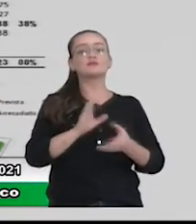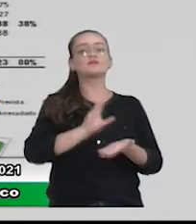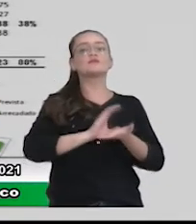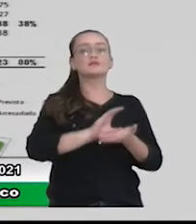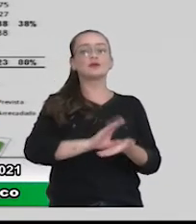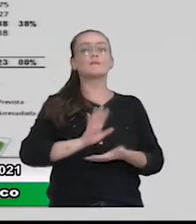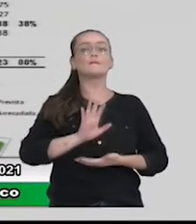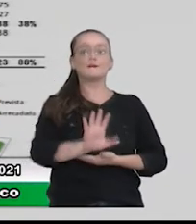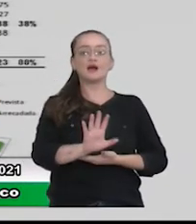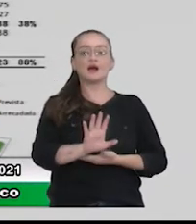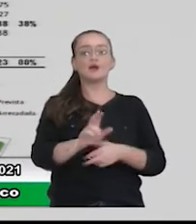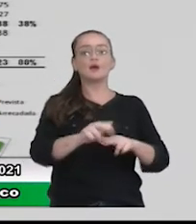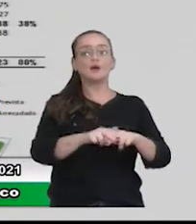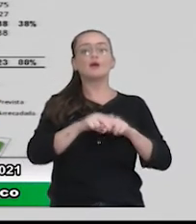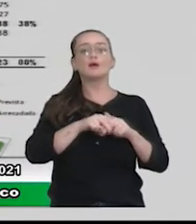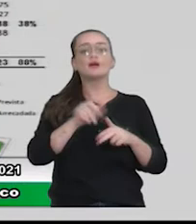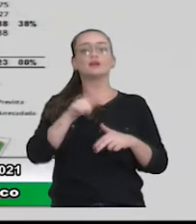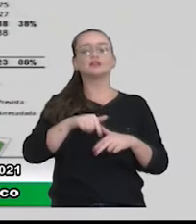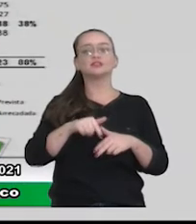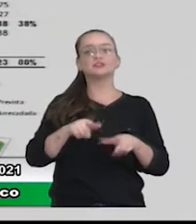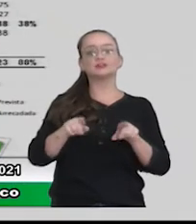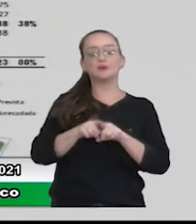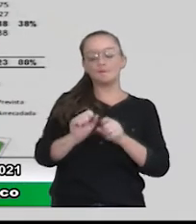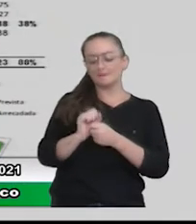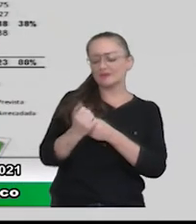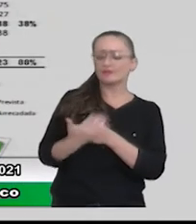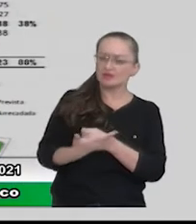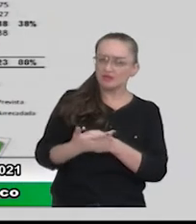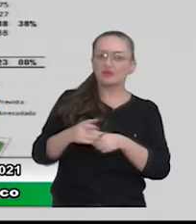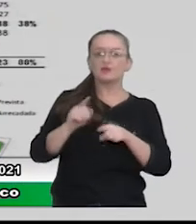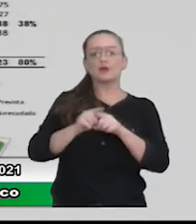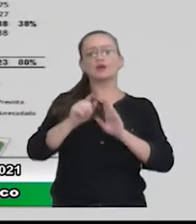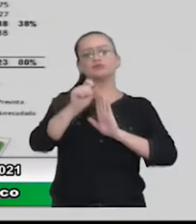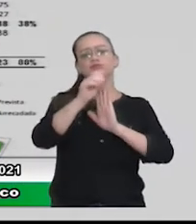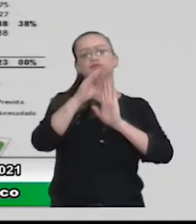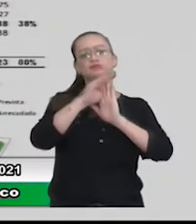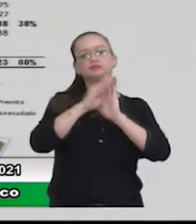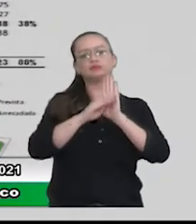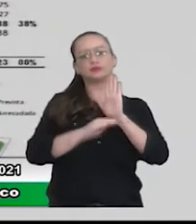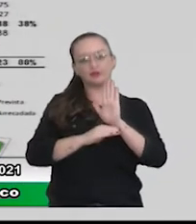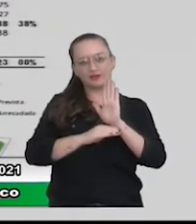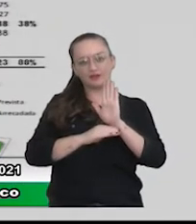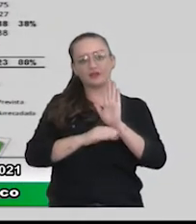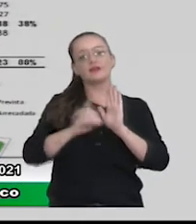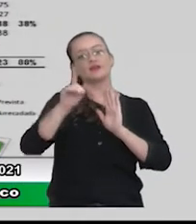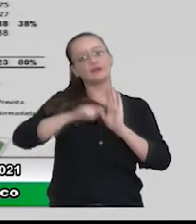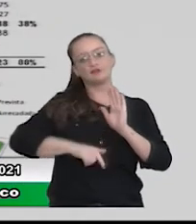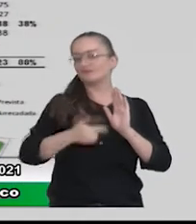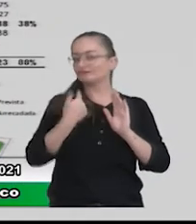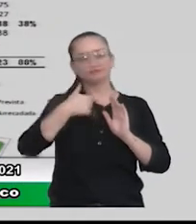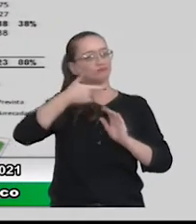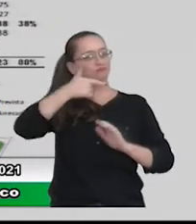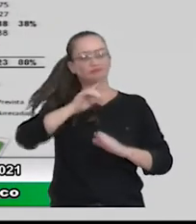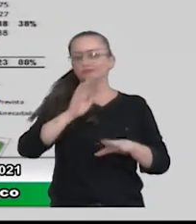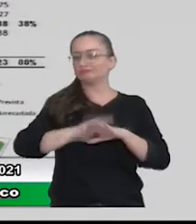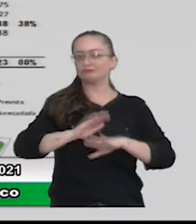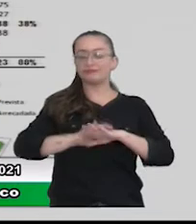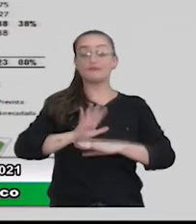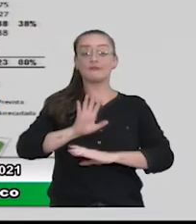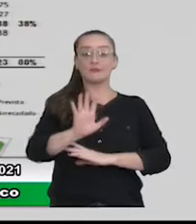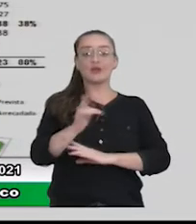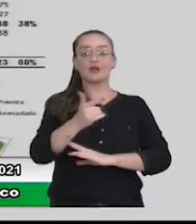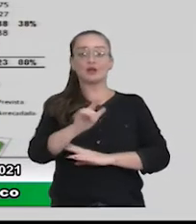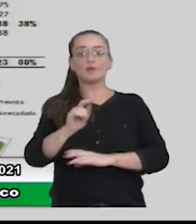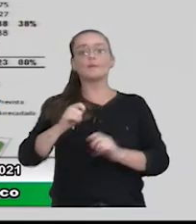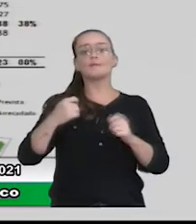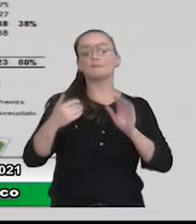Mas, por conta até mesmo da pandemia, do cronograma de desembolso, acabou não realizando. Mas, o restante do que